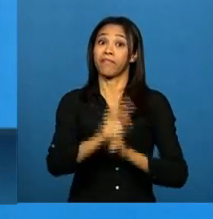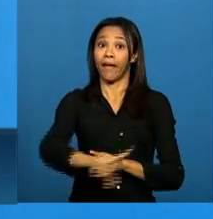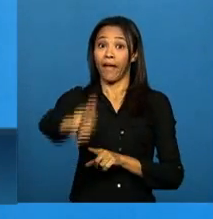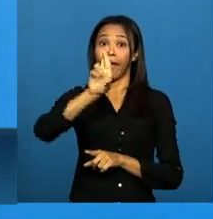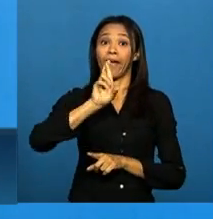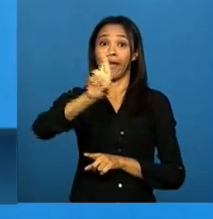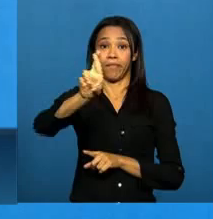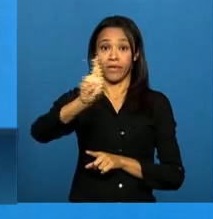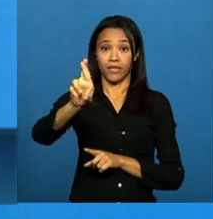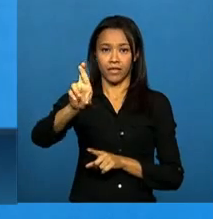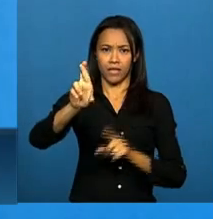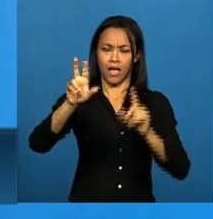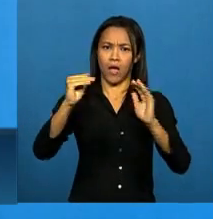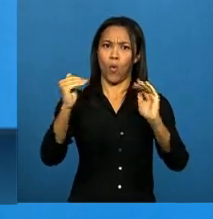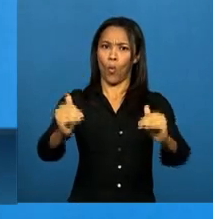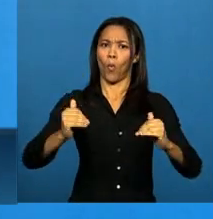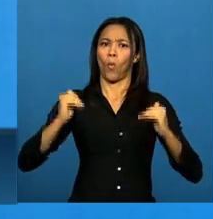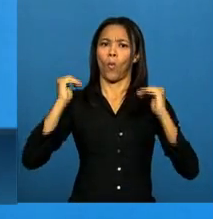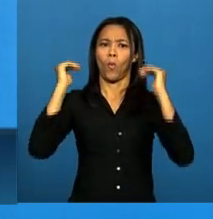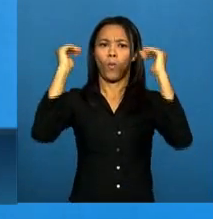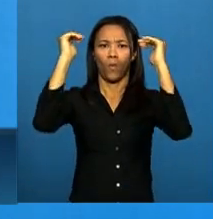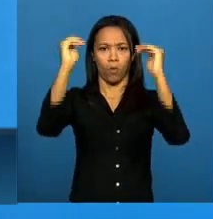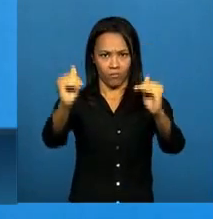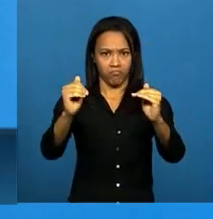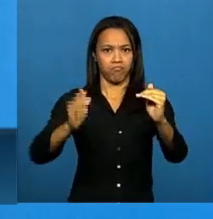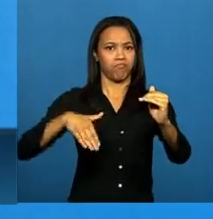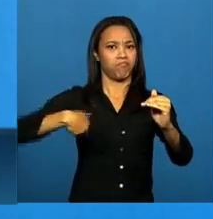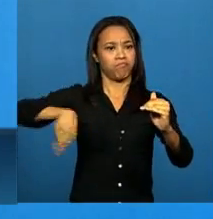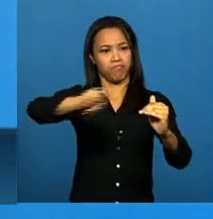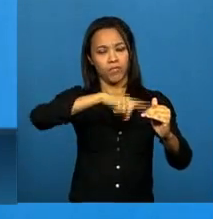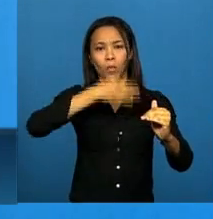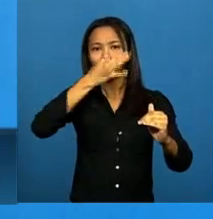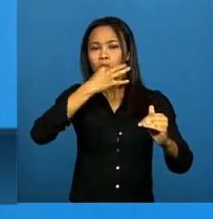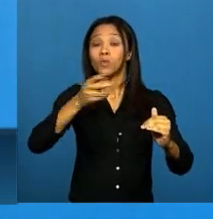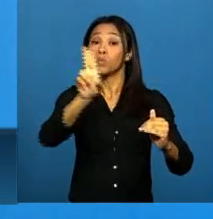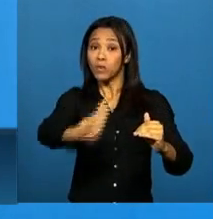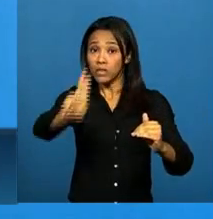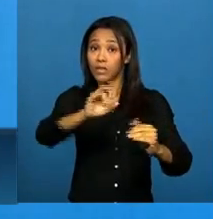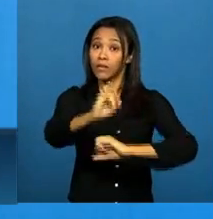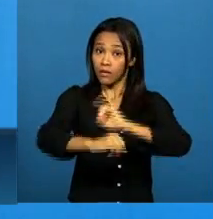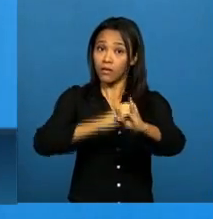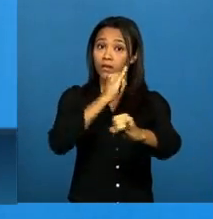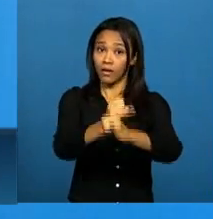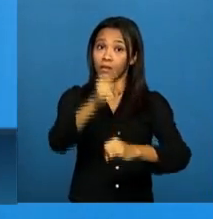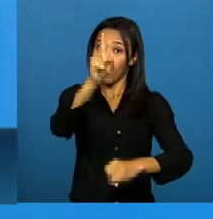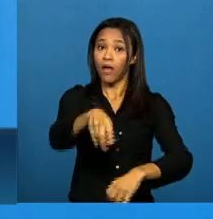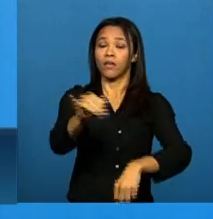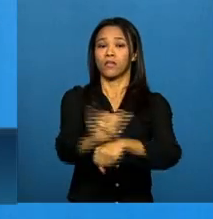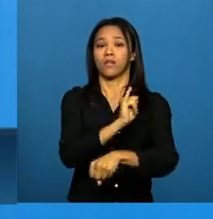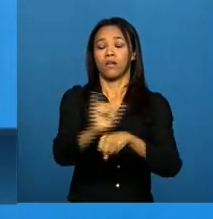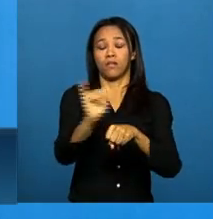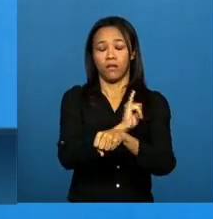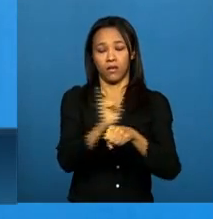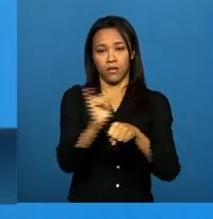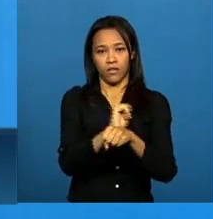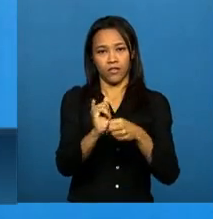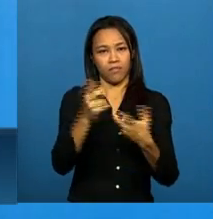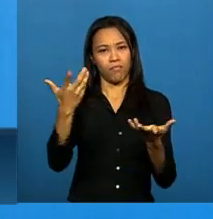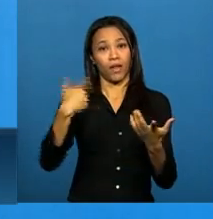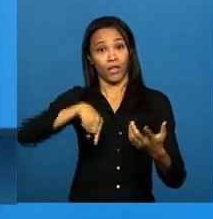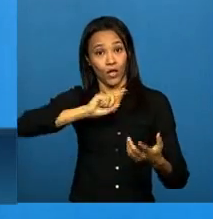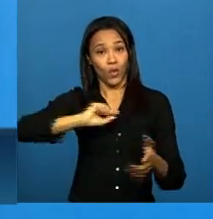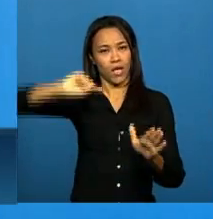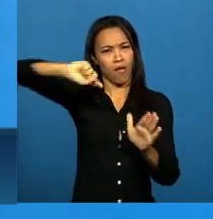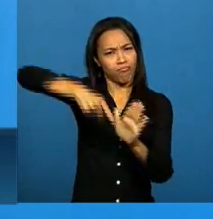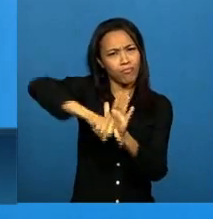os avanços da nossa democracia no nosso país, usando a internet como ferramenta para aprofundamento desse nosso